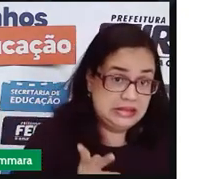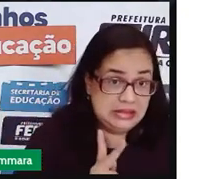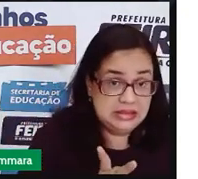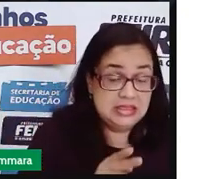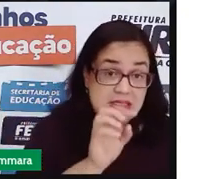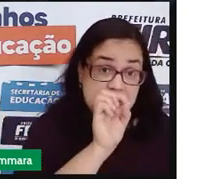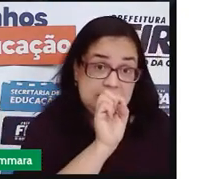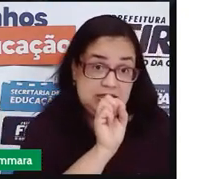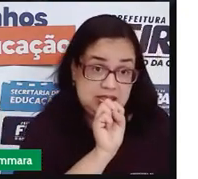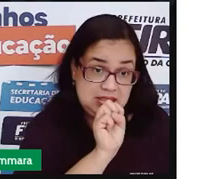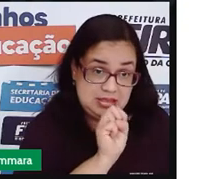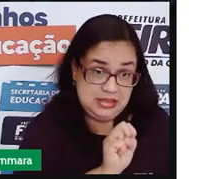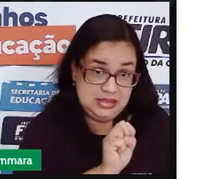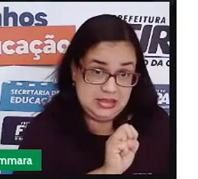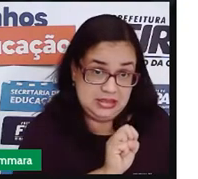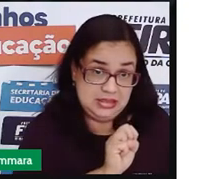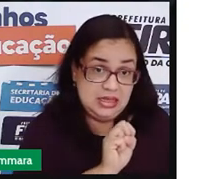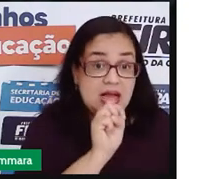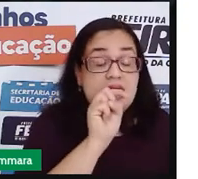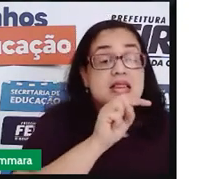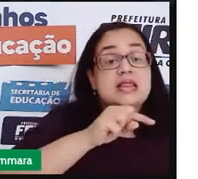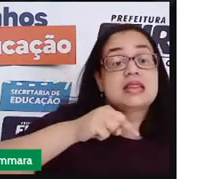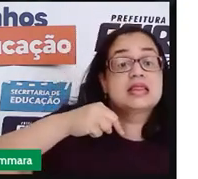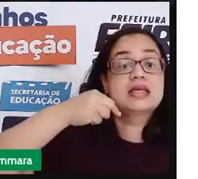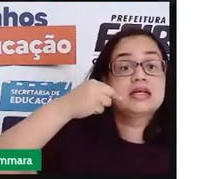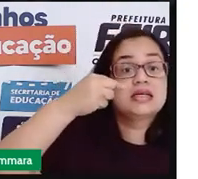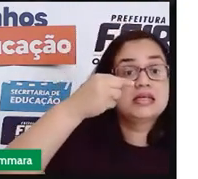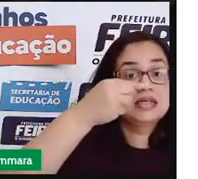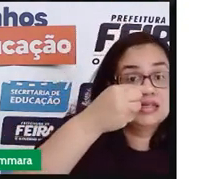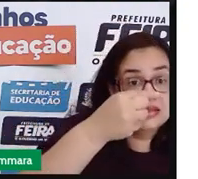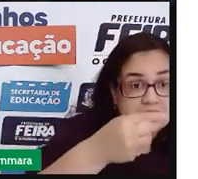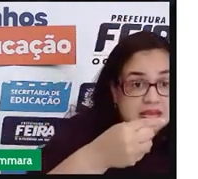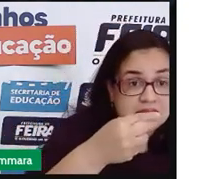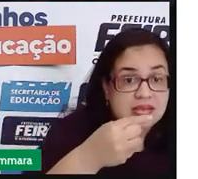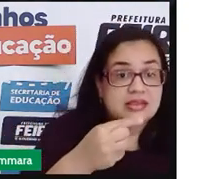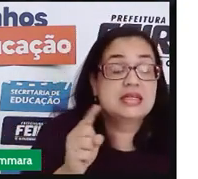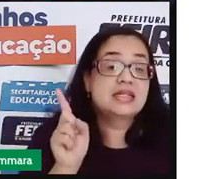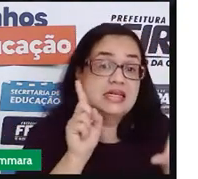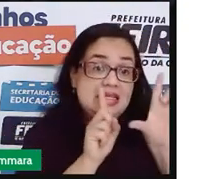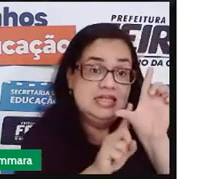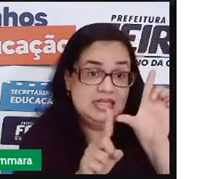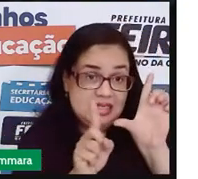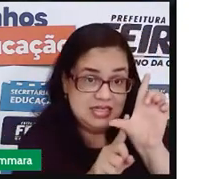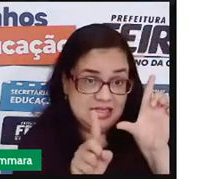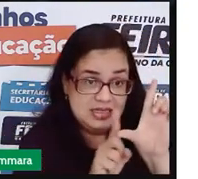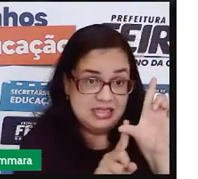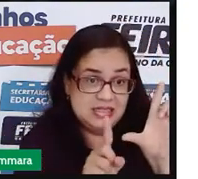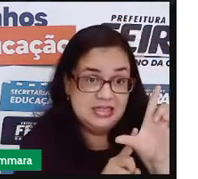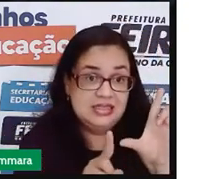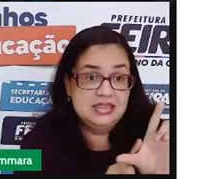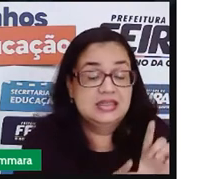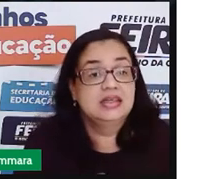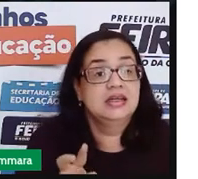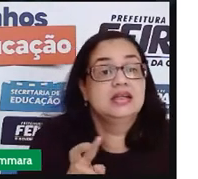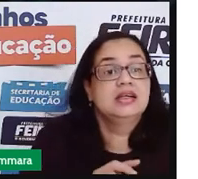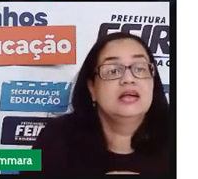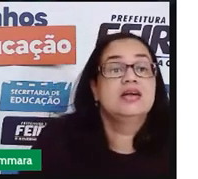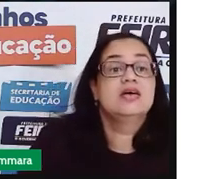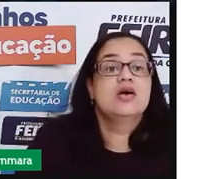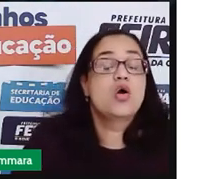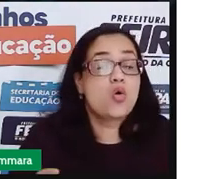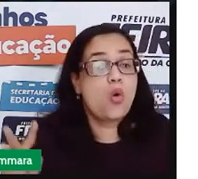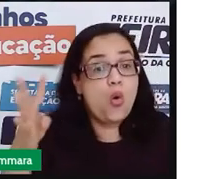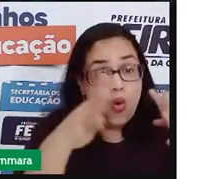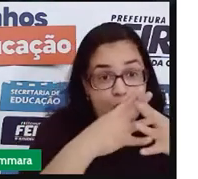letra S estiver depois dessas letrinhas que nós chamamos de